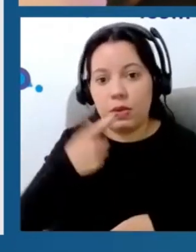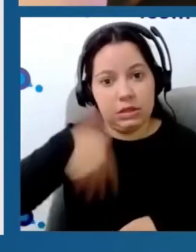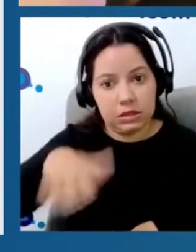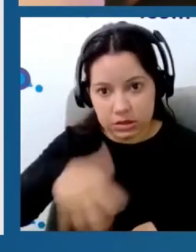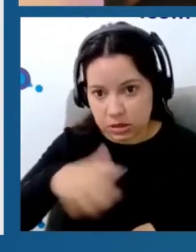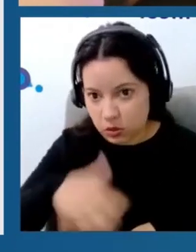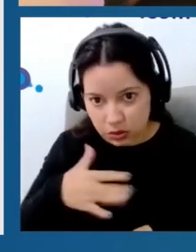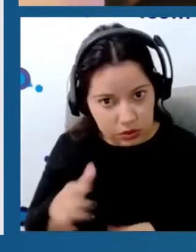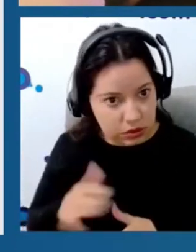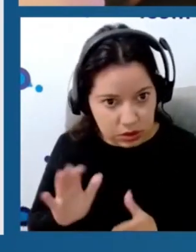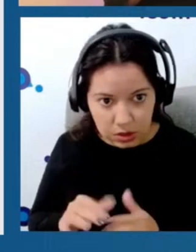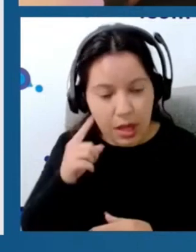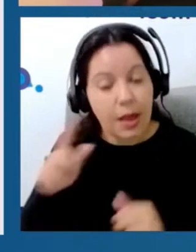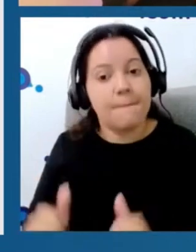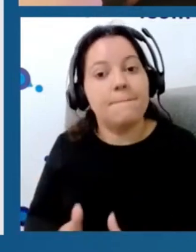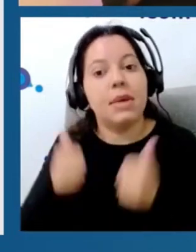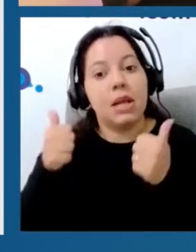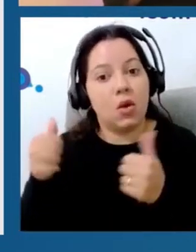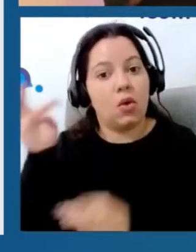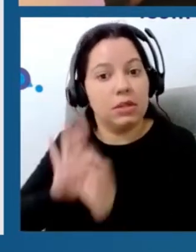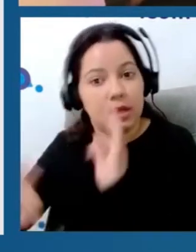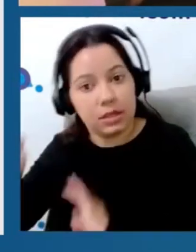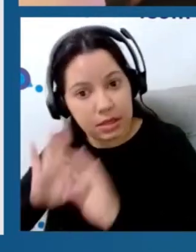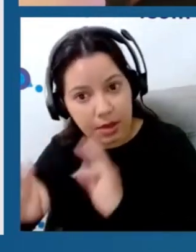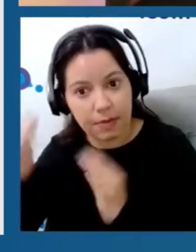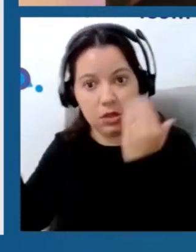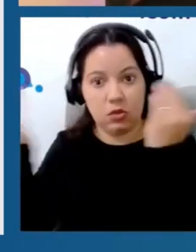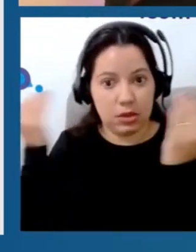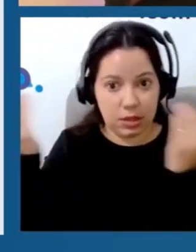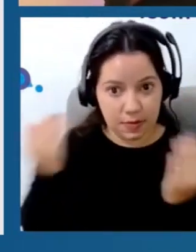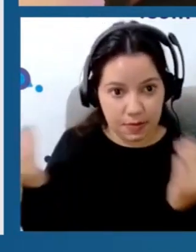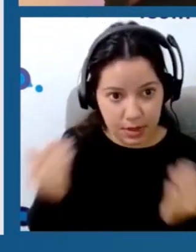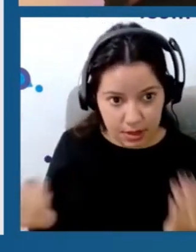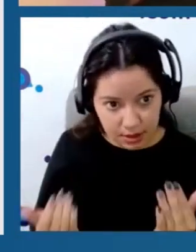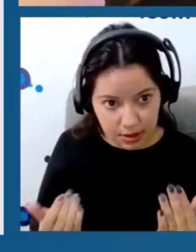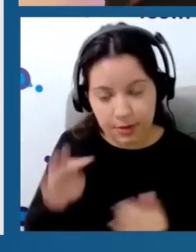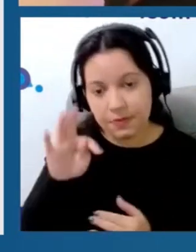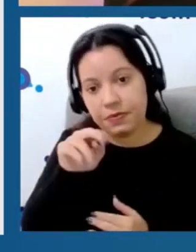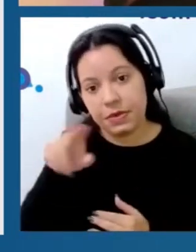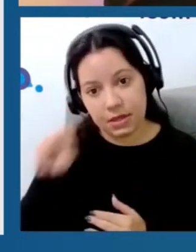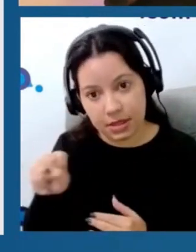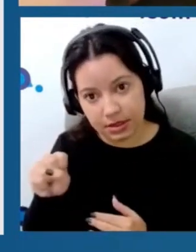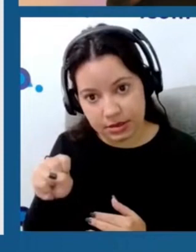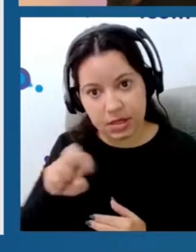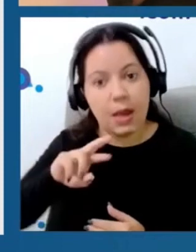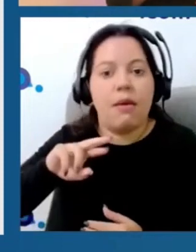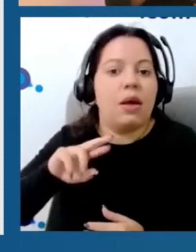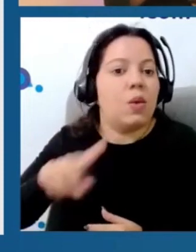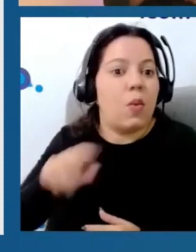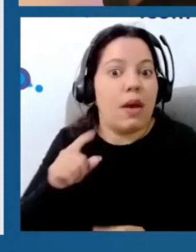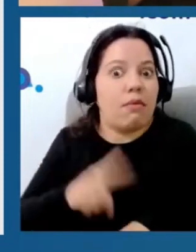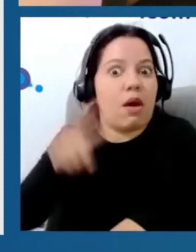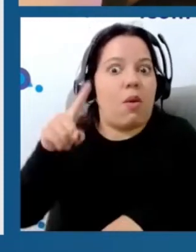uma melhor eficácia terapêutica durante a terapia e que a TENS não é melhor imediatamente